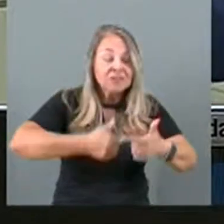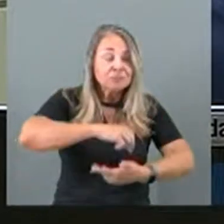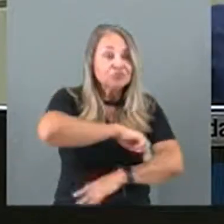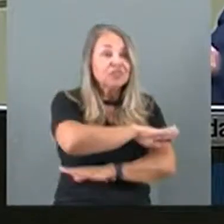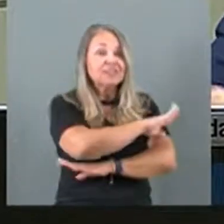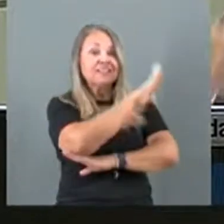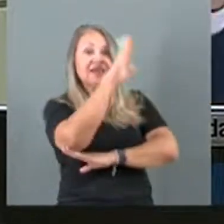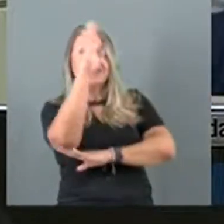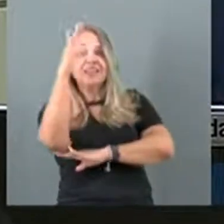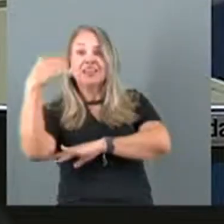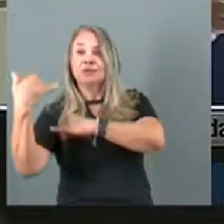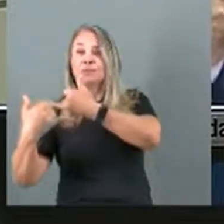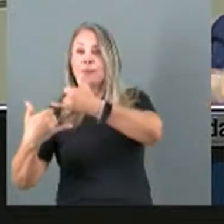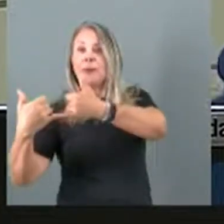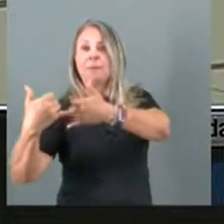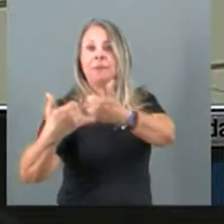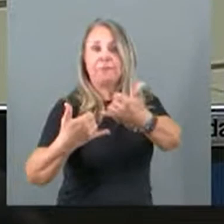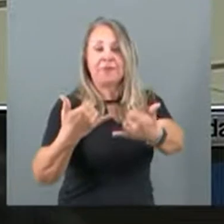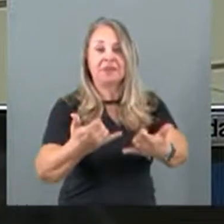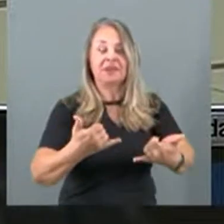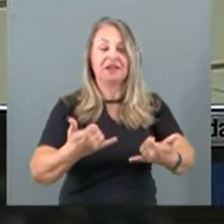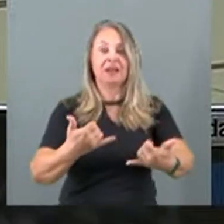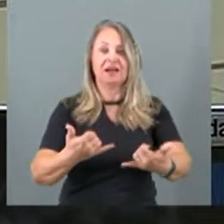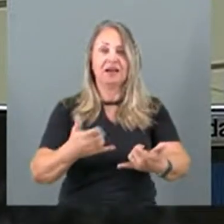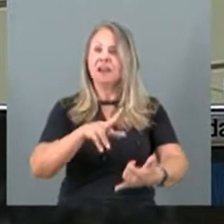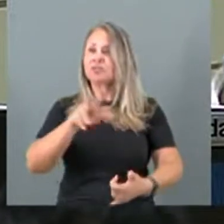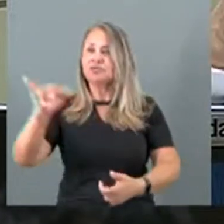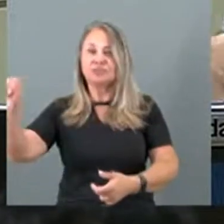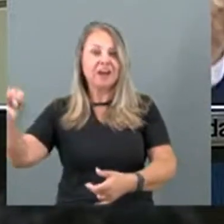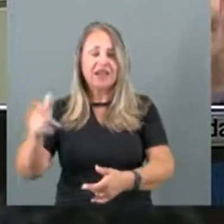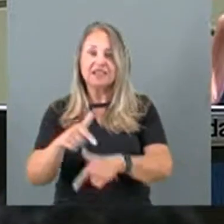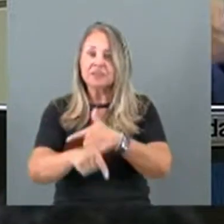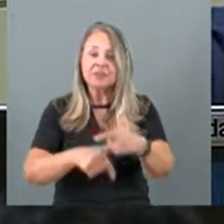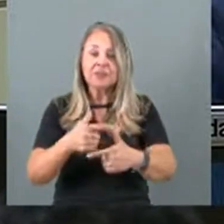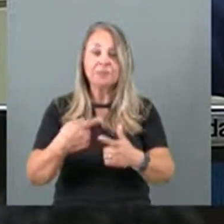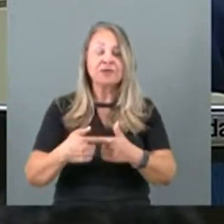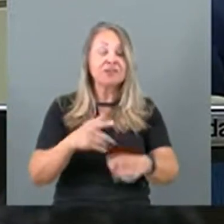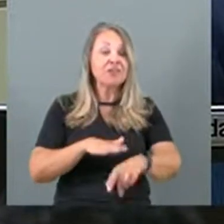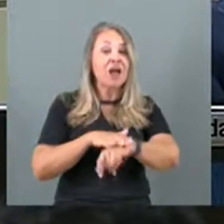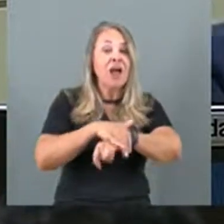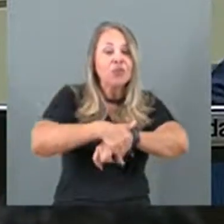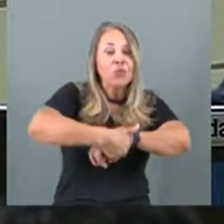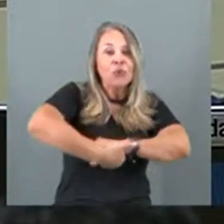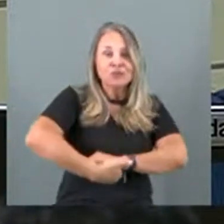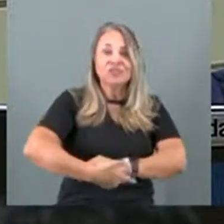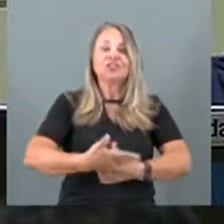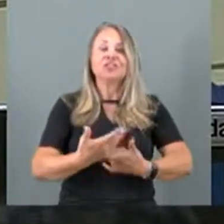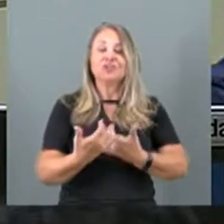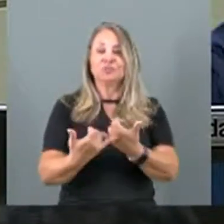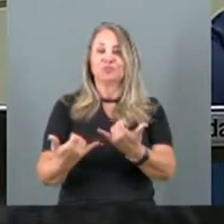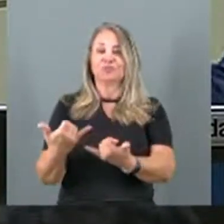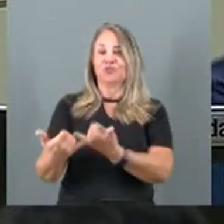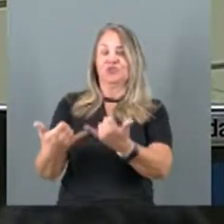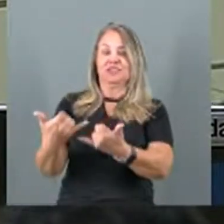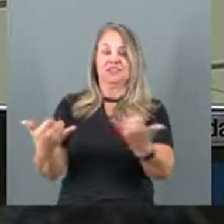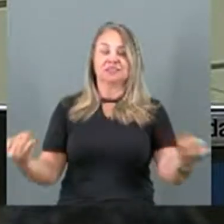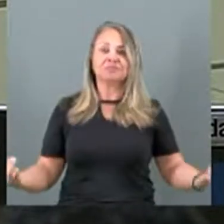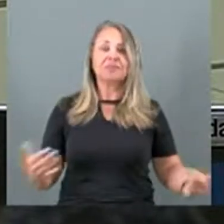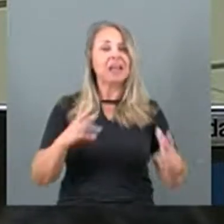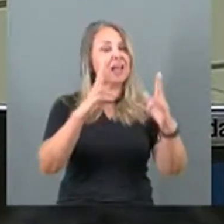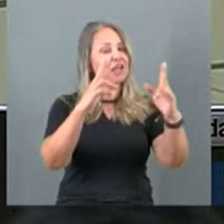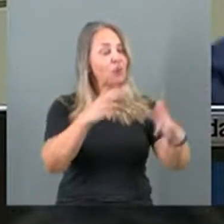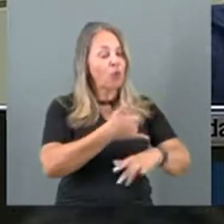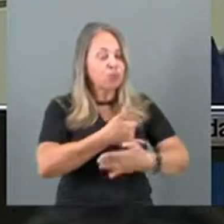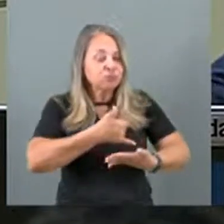seguinte ele não vai trabalhar, porque passou a noite toda jogando. É a mesma coisa que o cara usar cocaína. Todos os influencers,